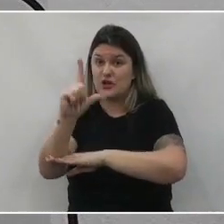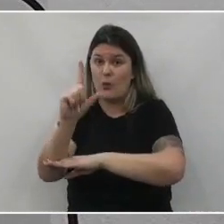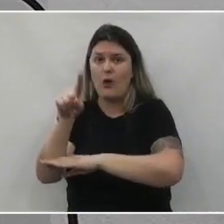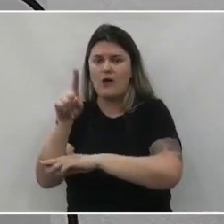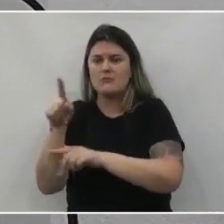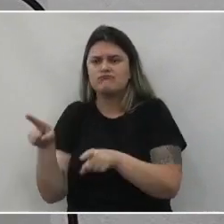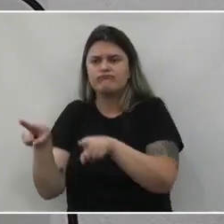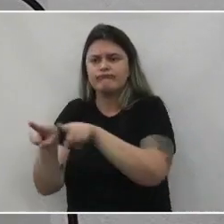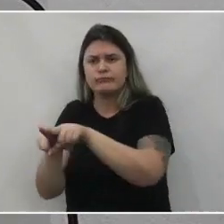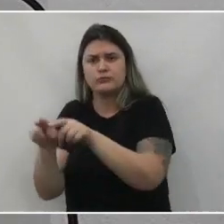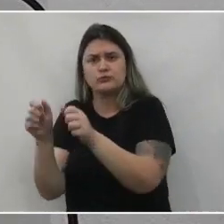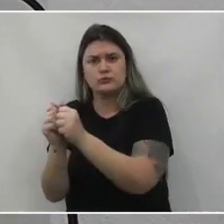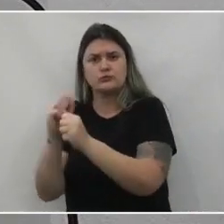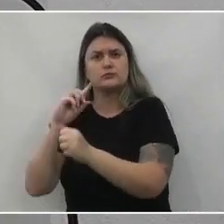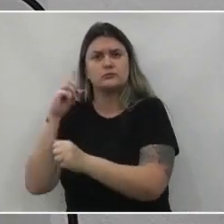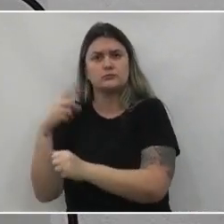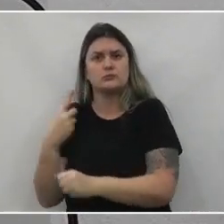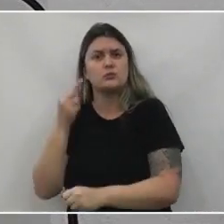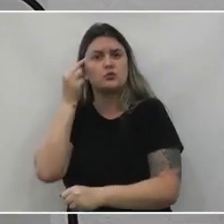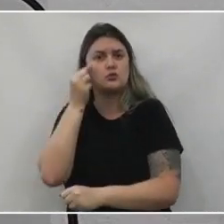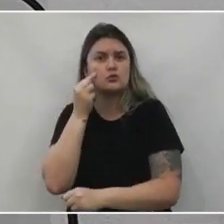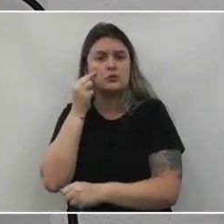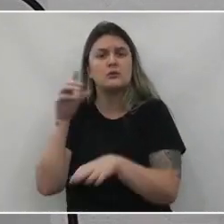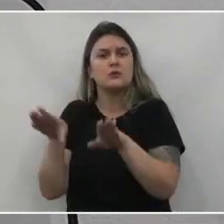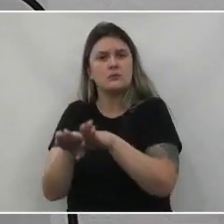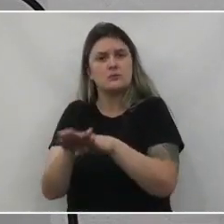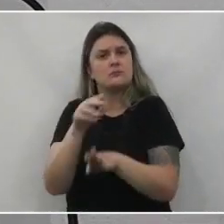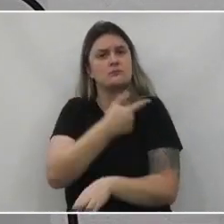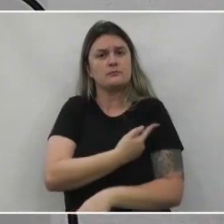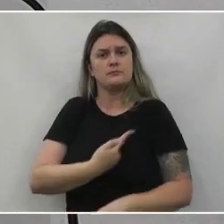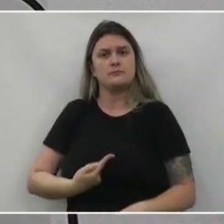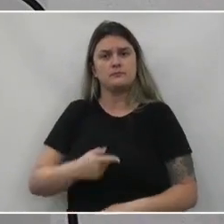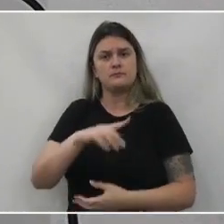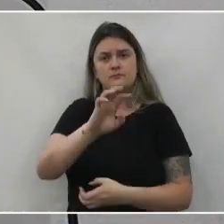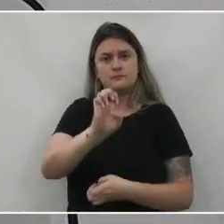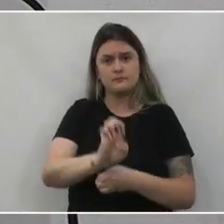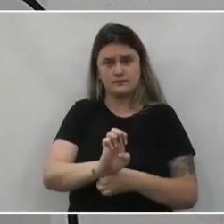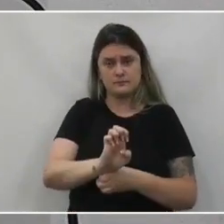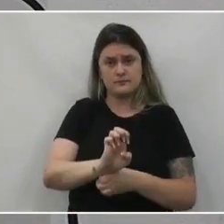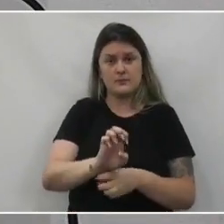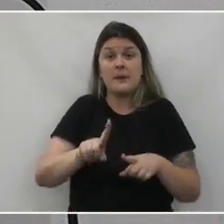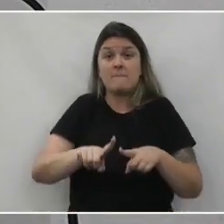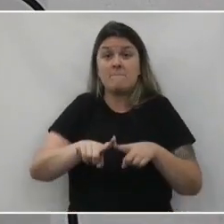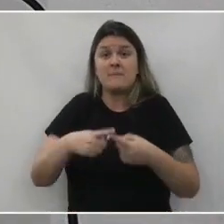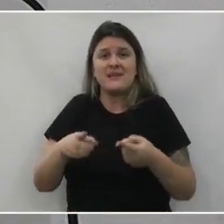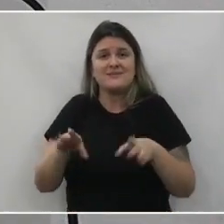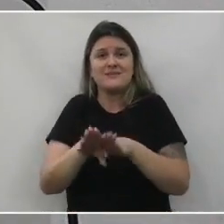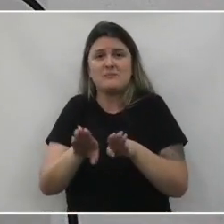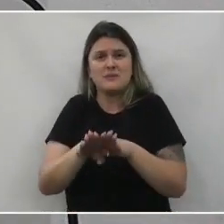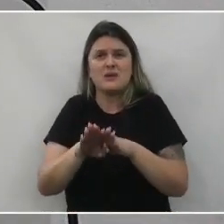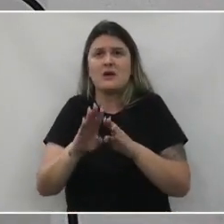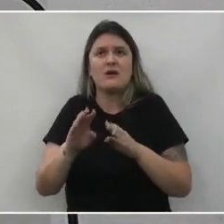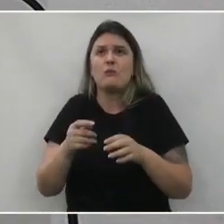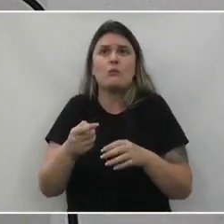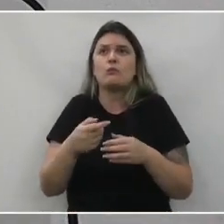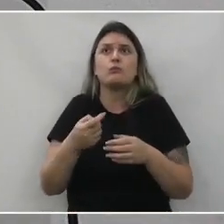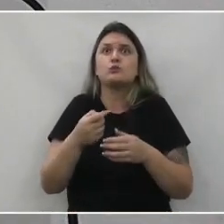com o deputado Usenbrach e o governo do Estado. Mas também, nem tudo é alegria.